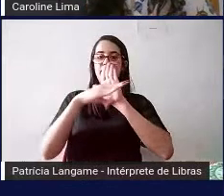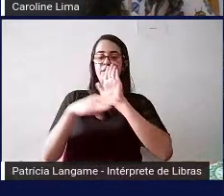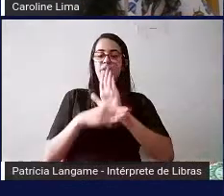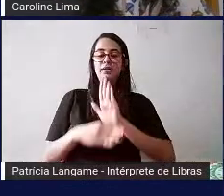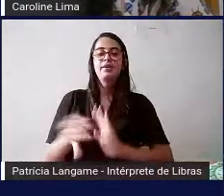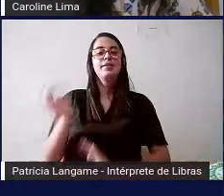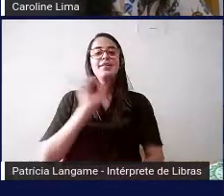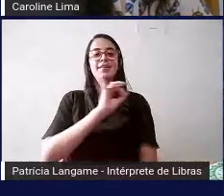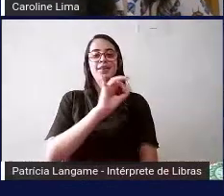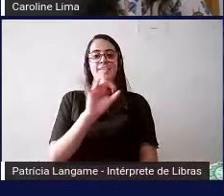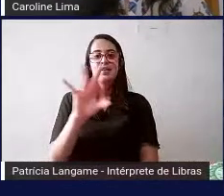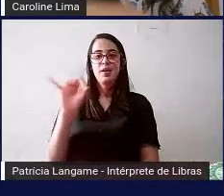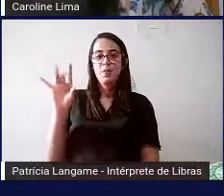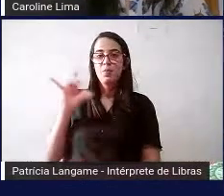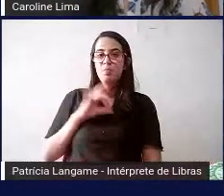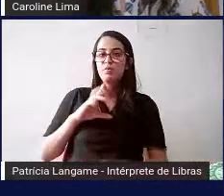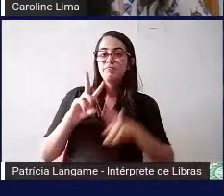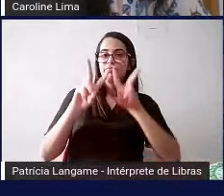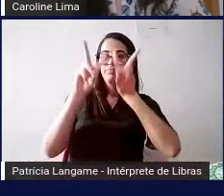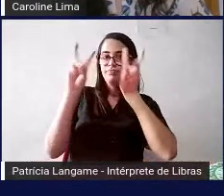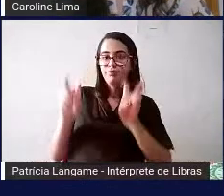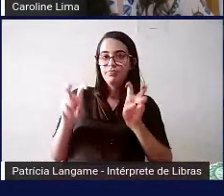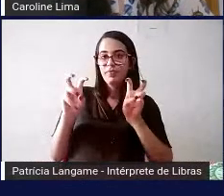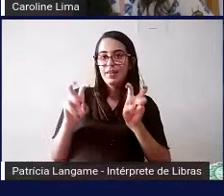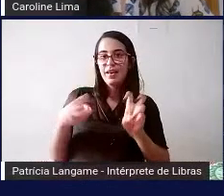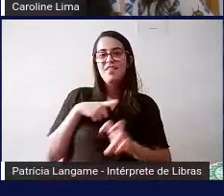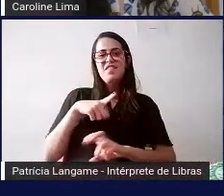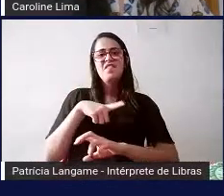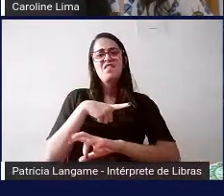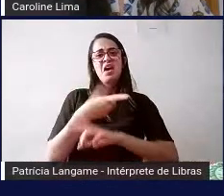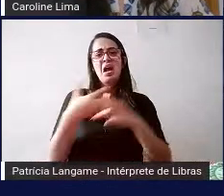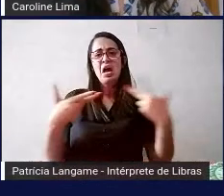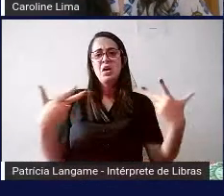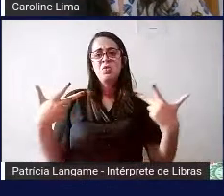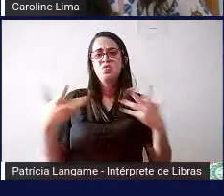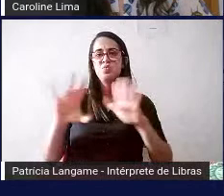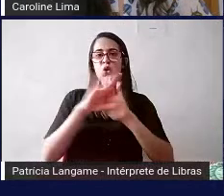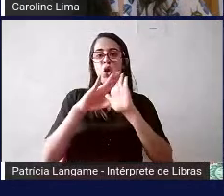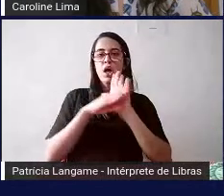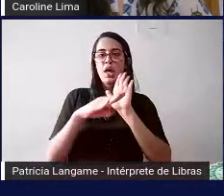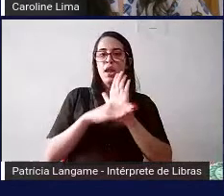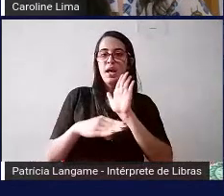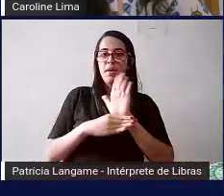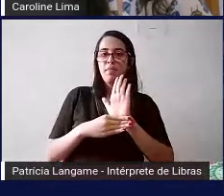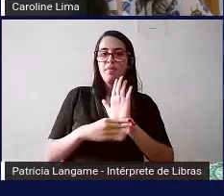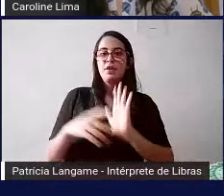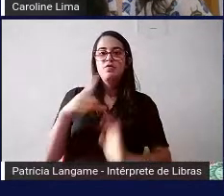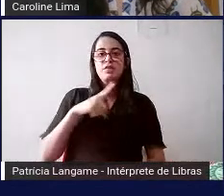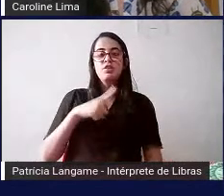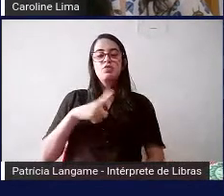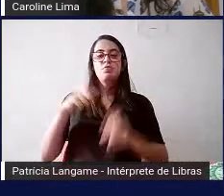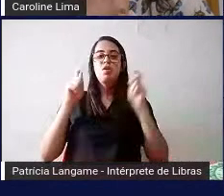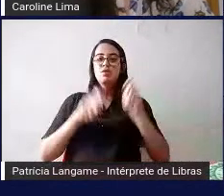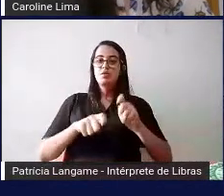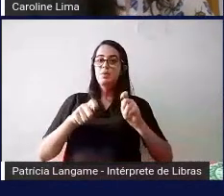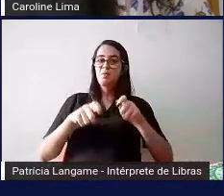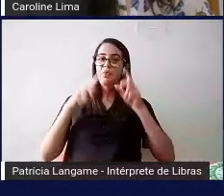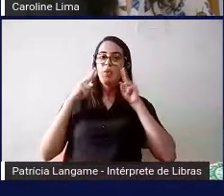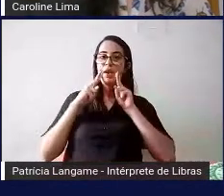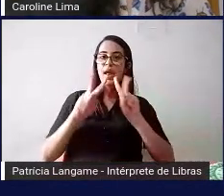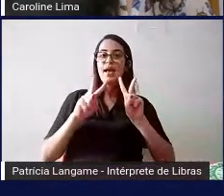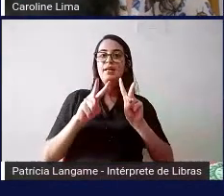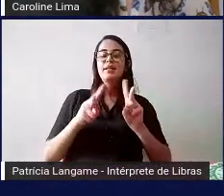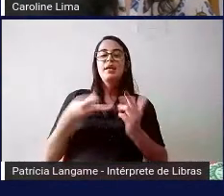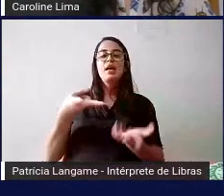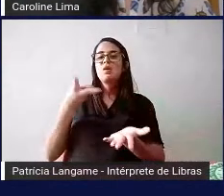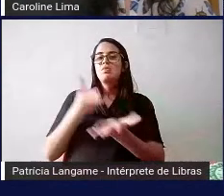desses tópicos aí se desdobram em vários programas eu realmente recomendo que vocês deem uma olhada eu sempre que ia